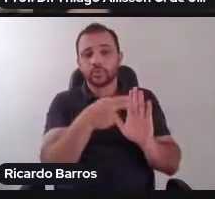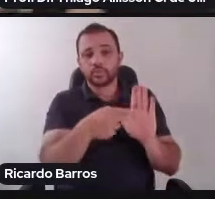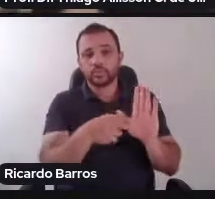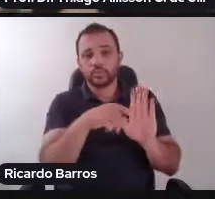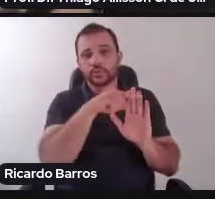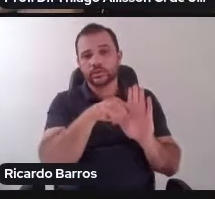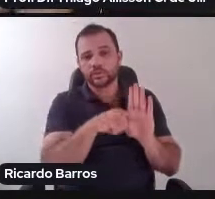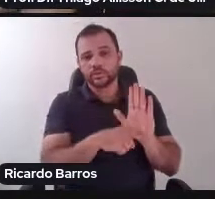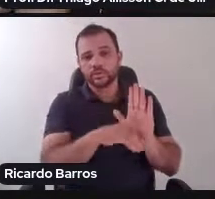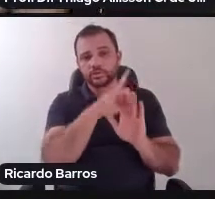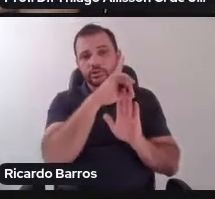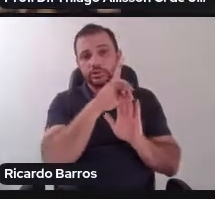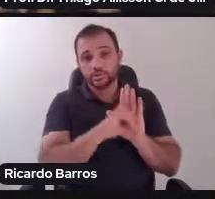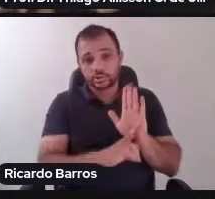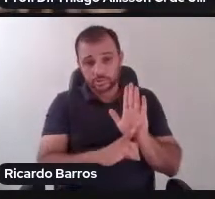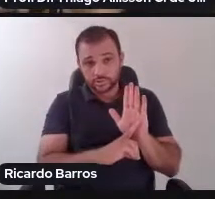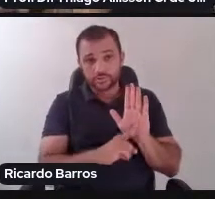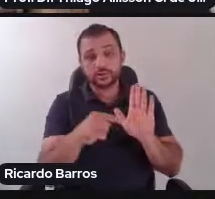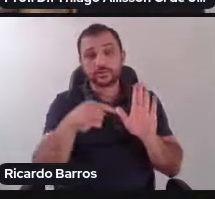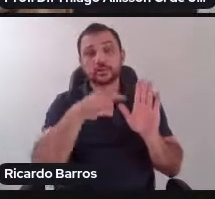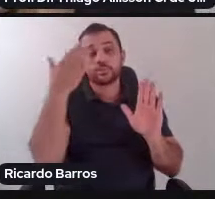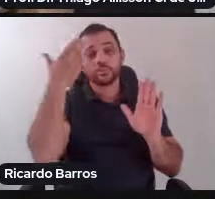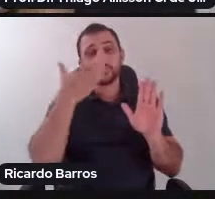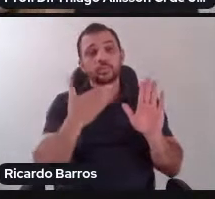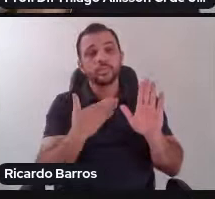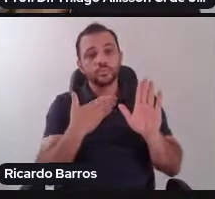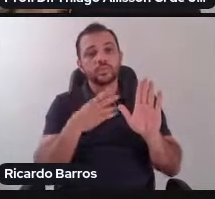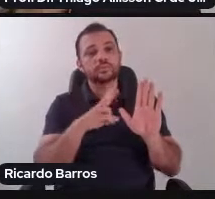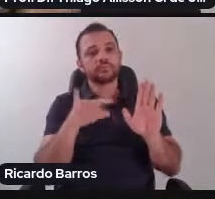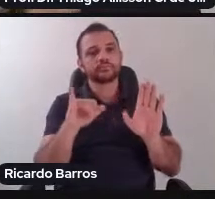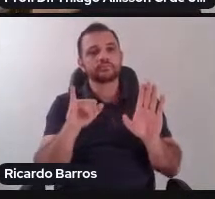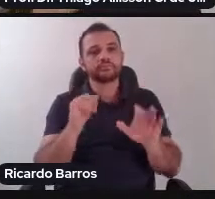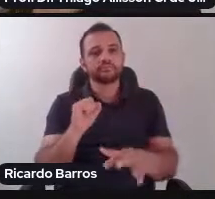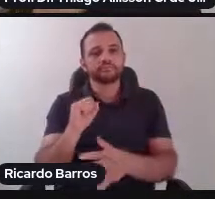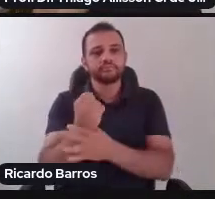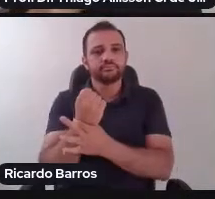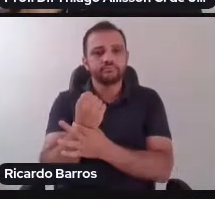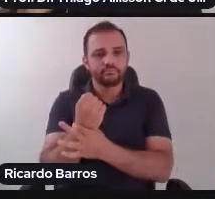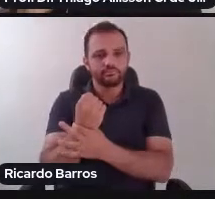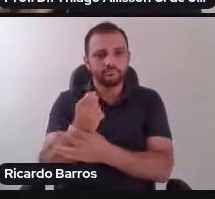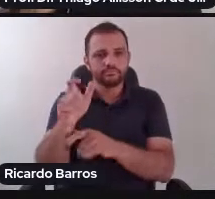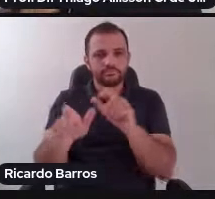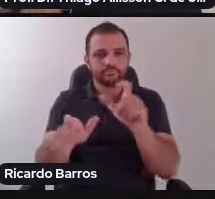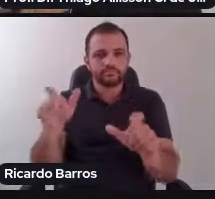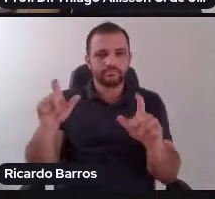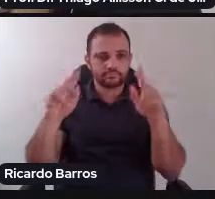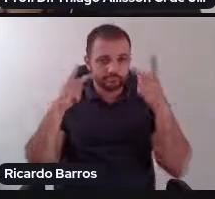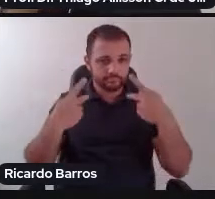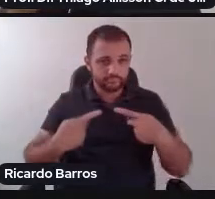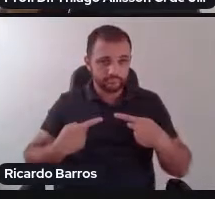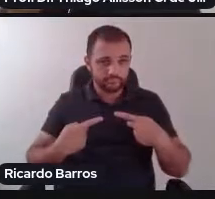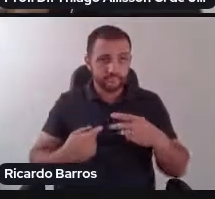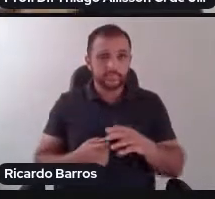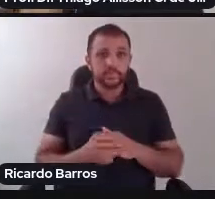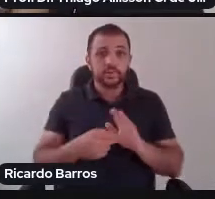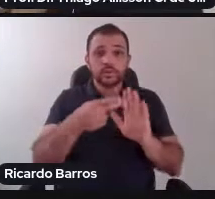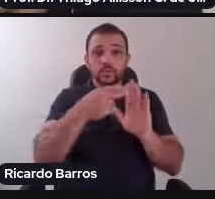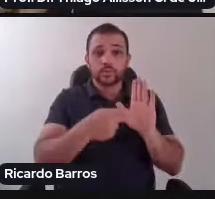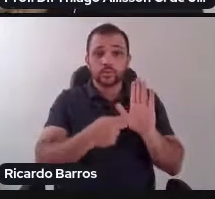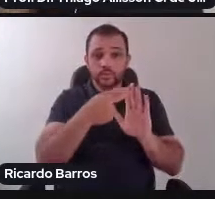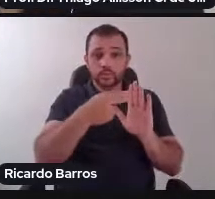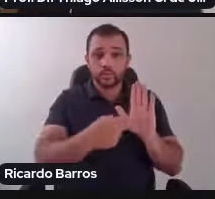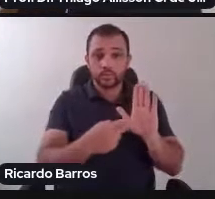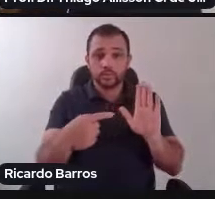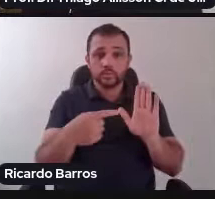direitos que se comprometem na afirmação da pessoa humana. Desde instrumentos normativos que estão comprometidos com a